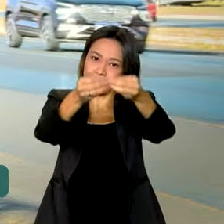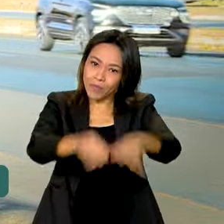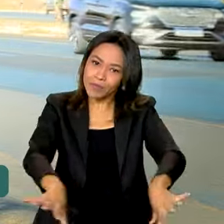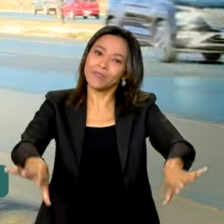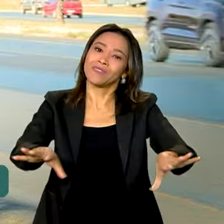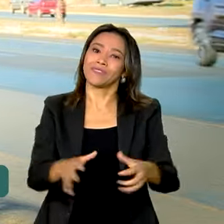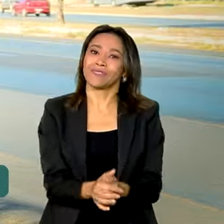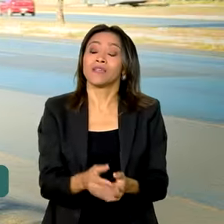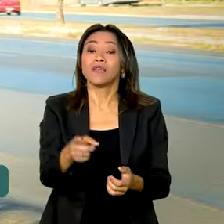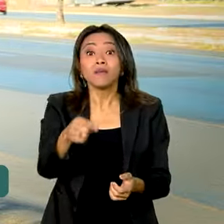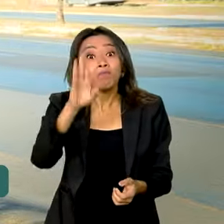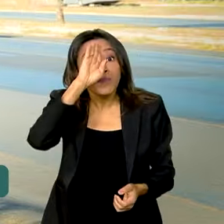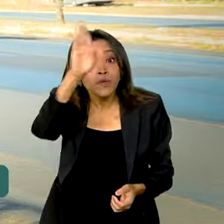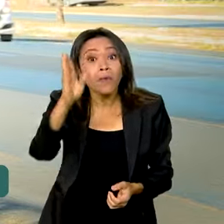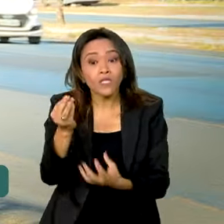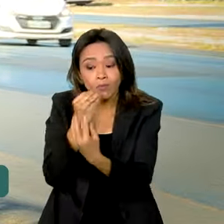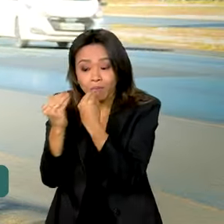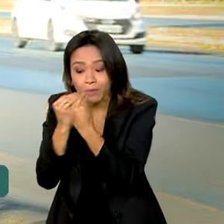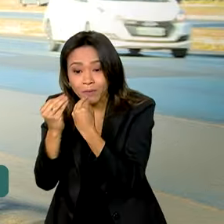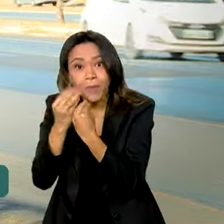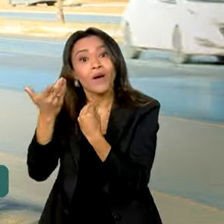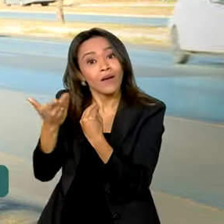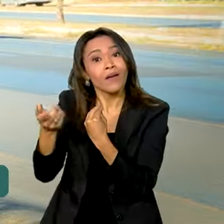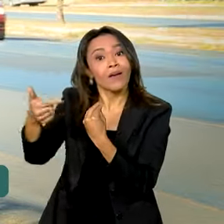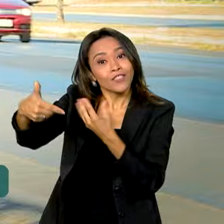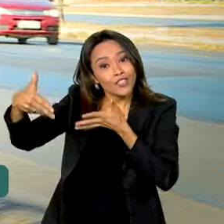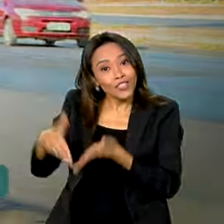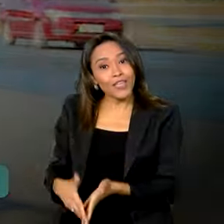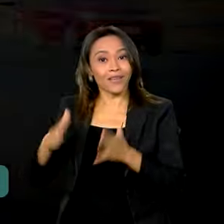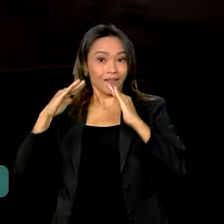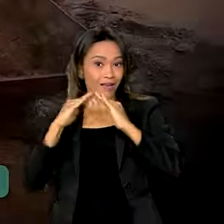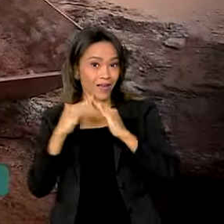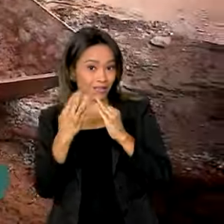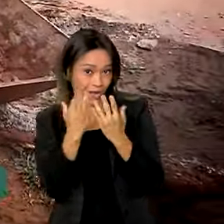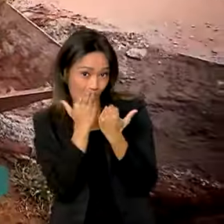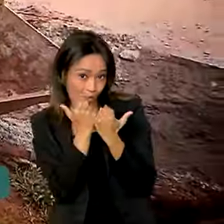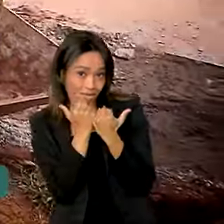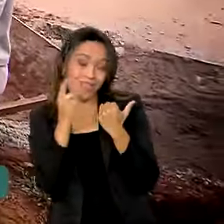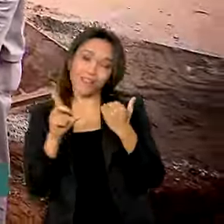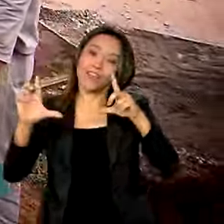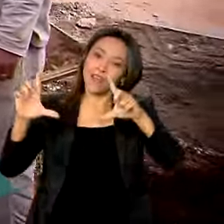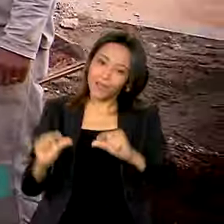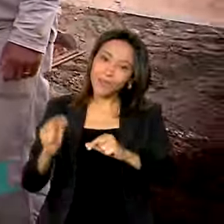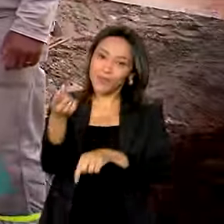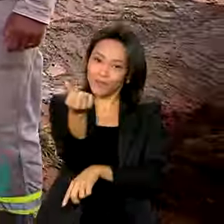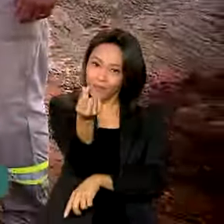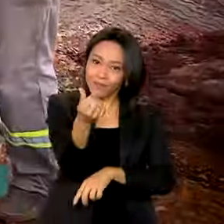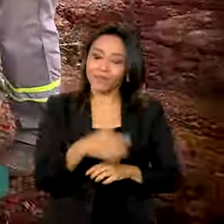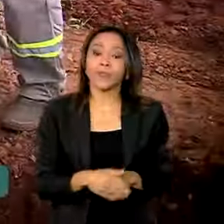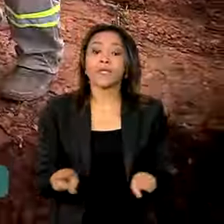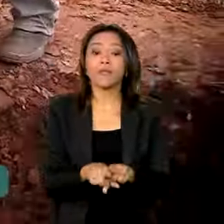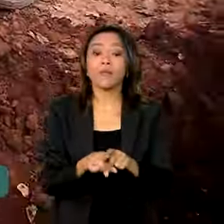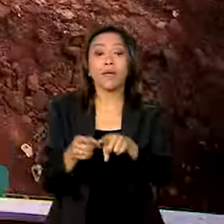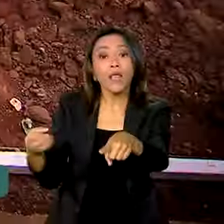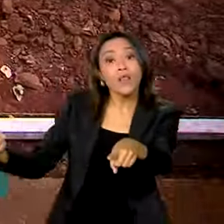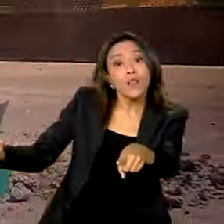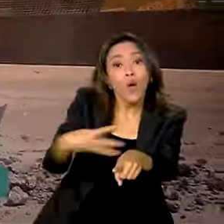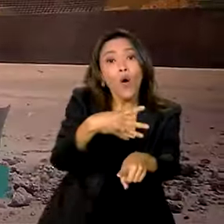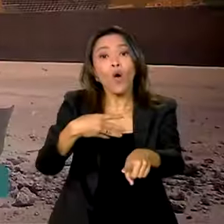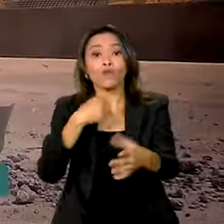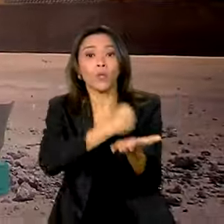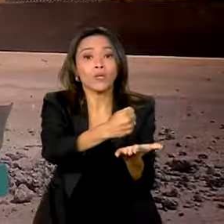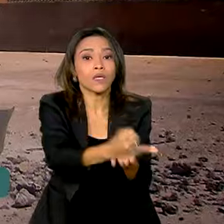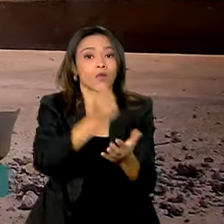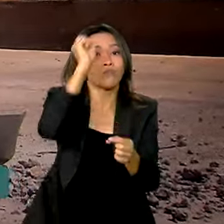consome, inclusive no preço dos alimentos que chegam à nossa mesa. E tantas obras também geram novos empregos.